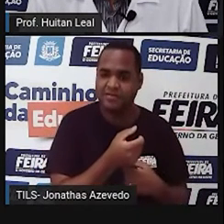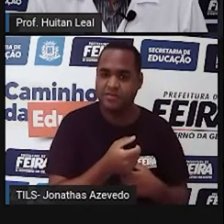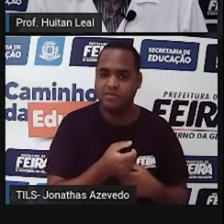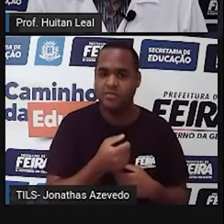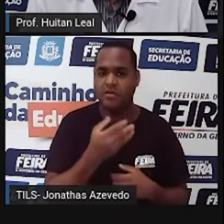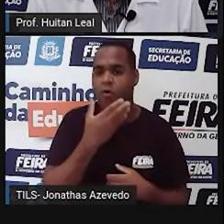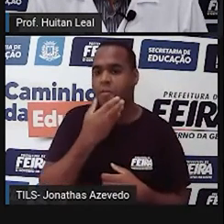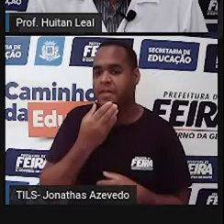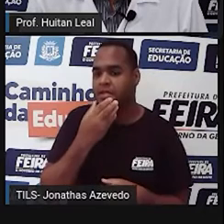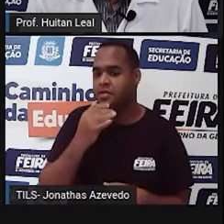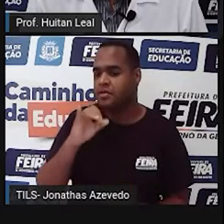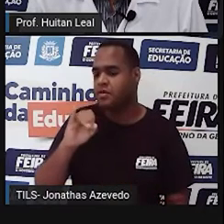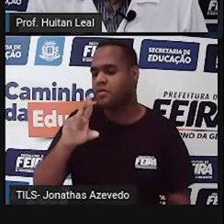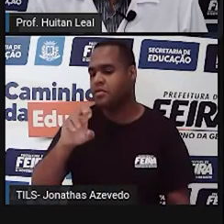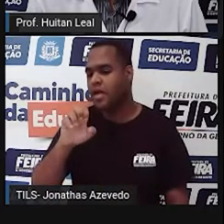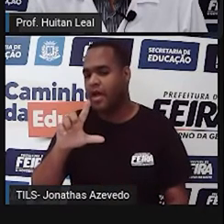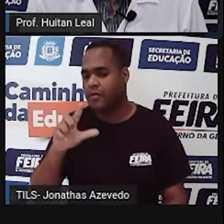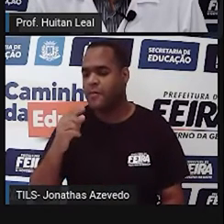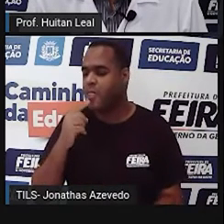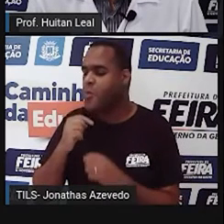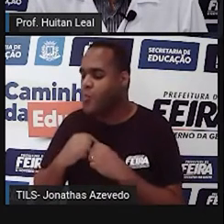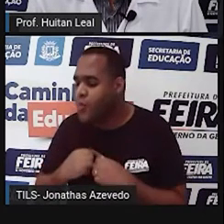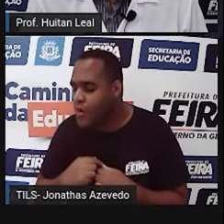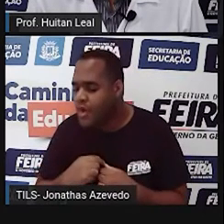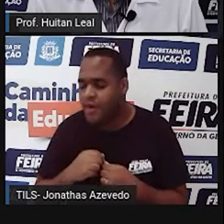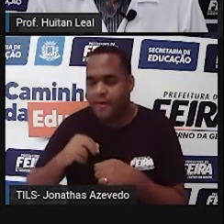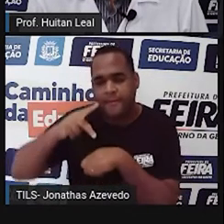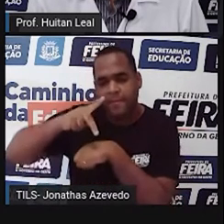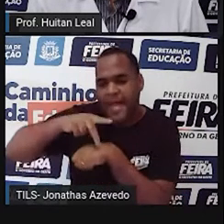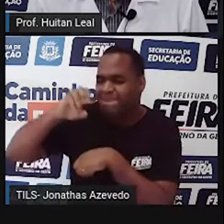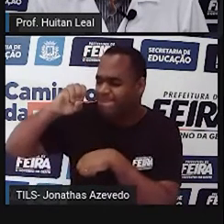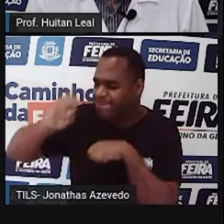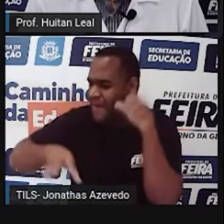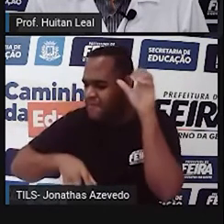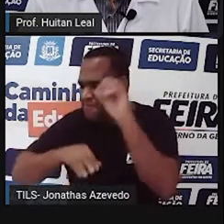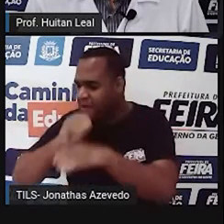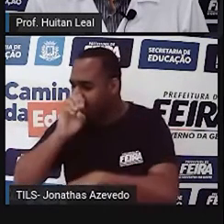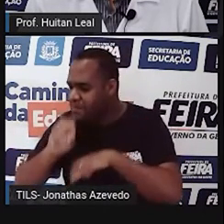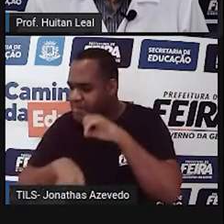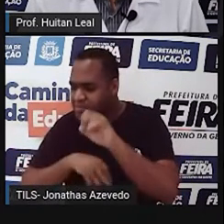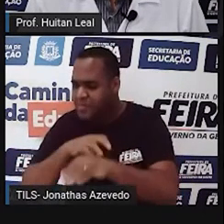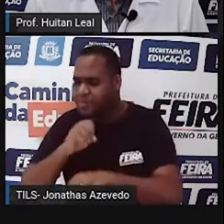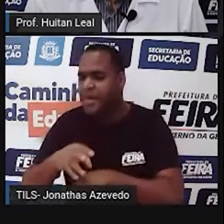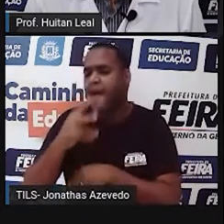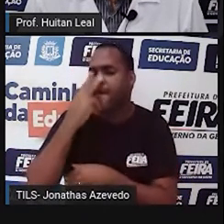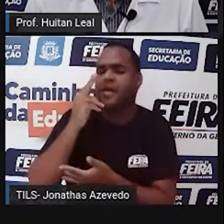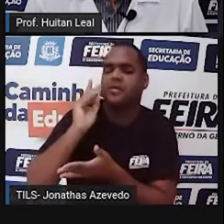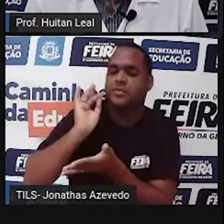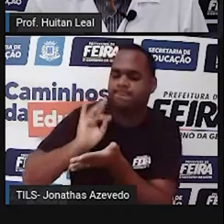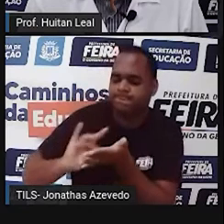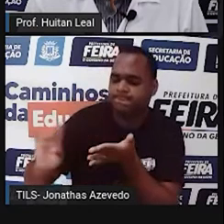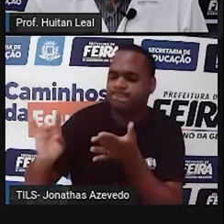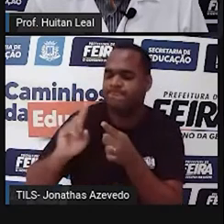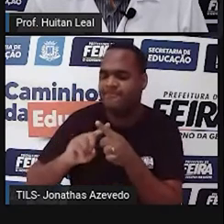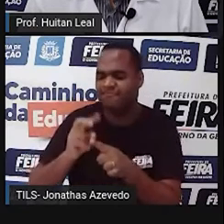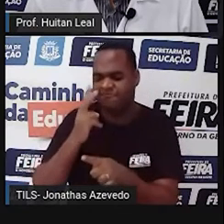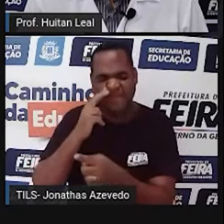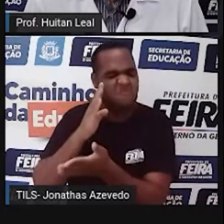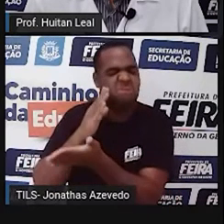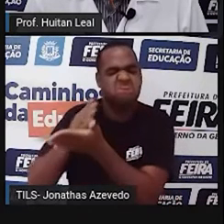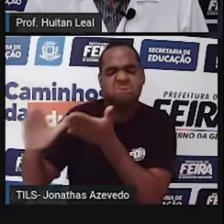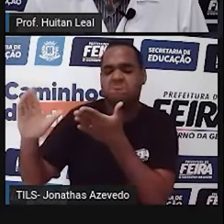cuspido, era apedrejado. Israel era a escória da escória.